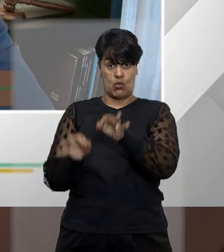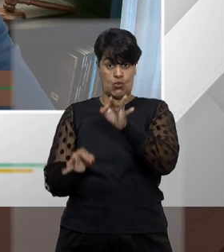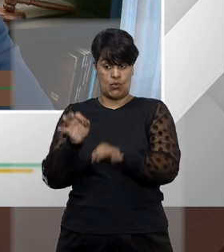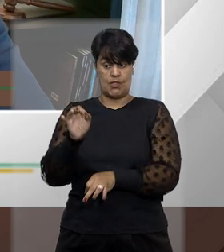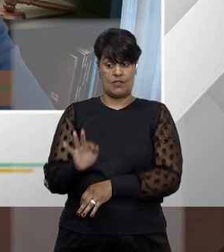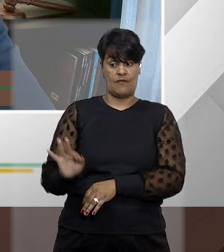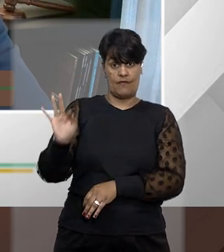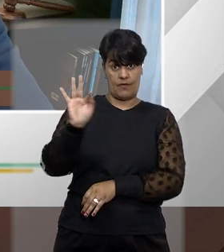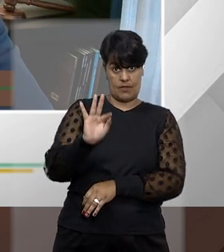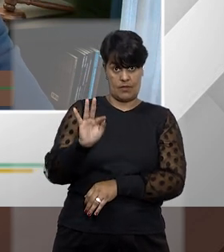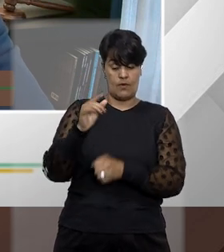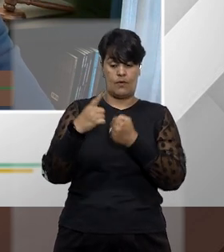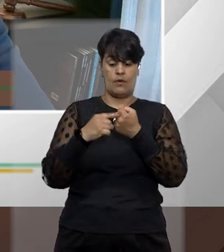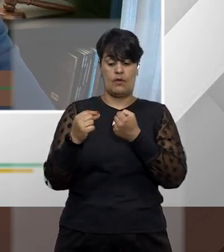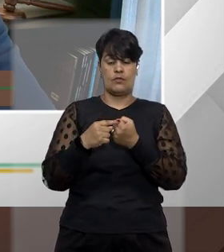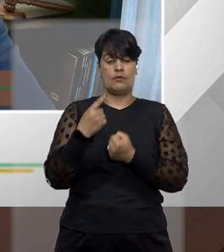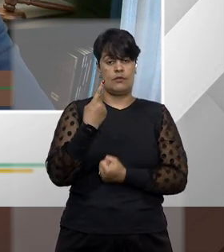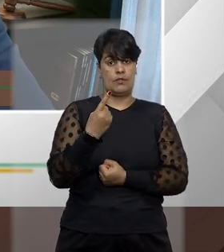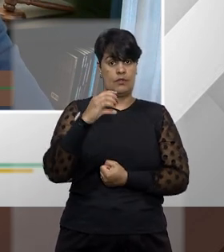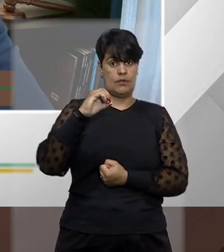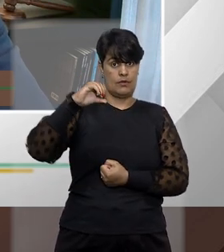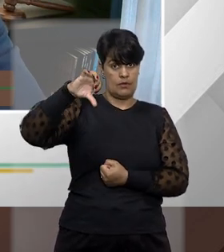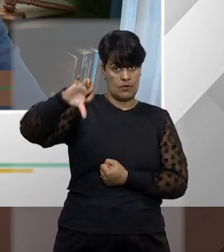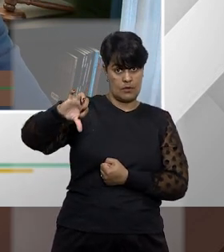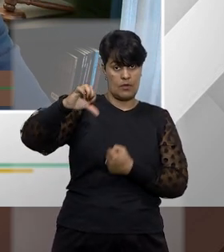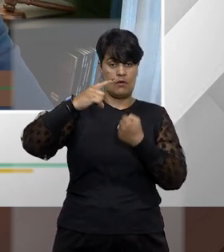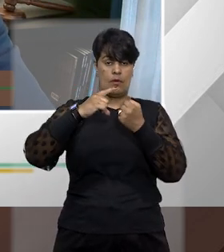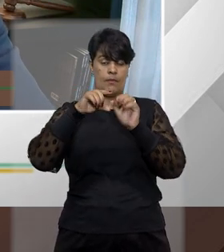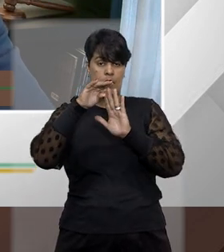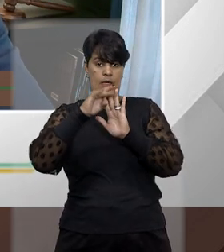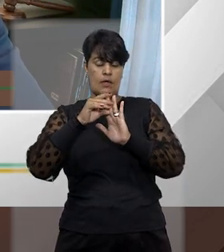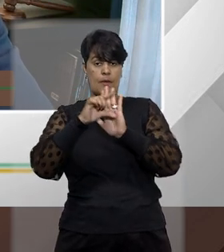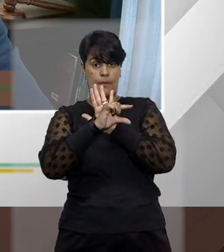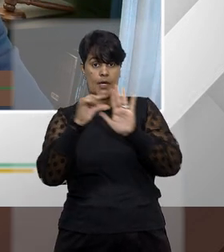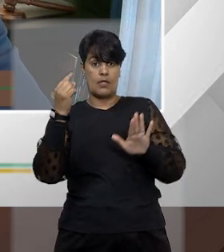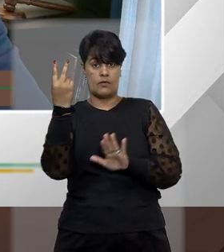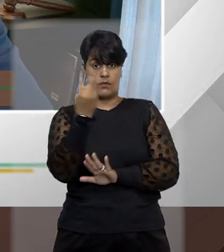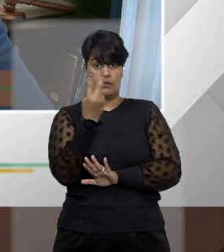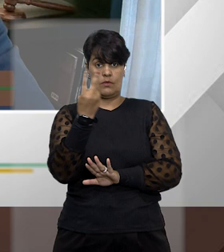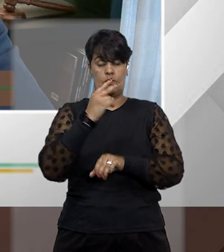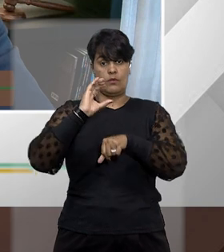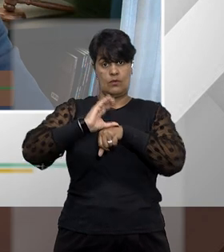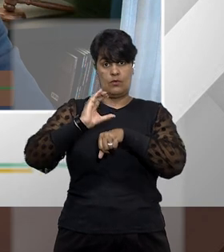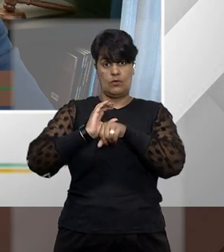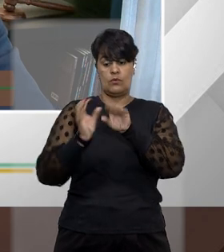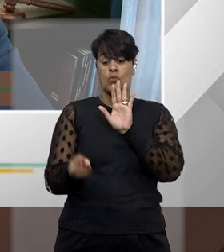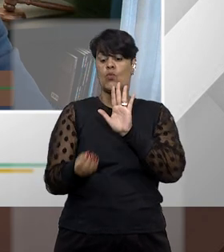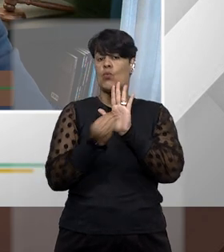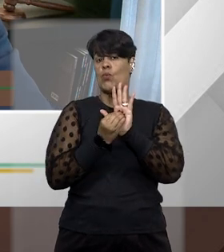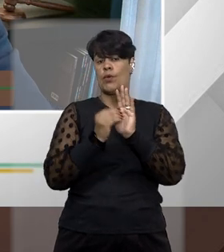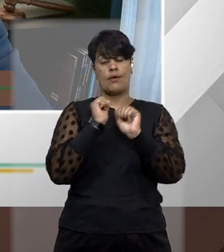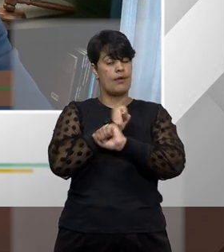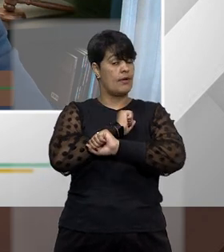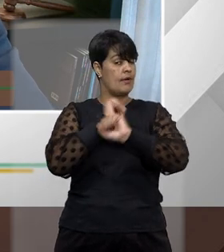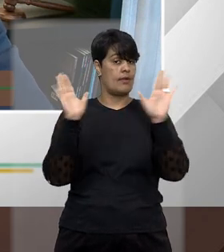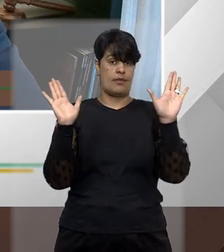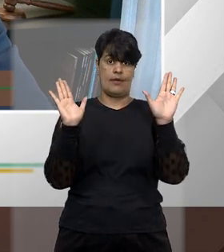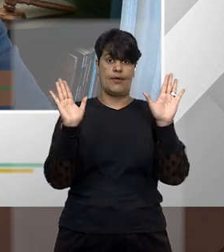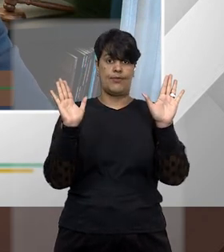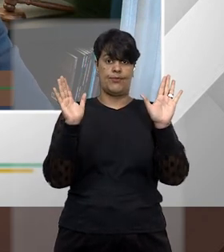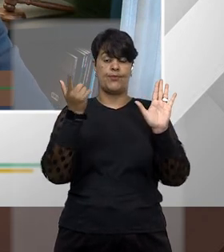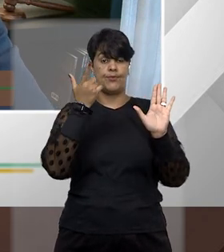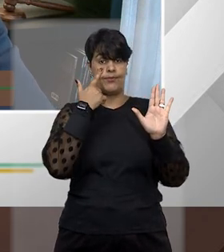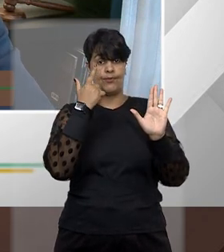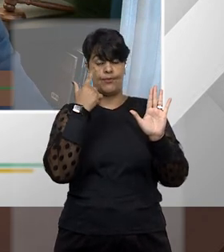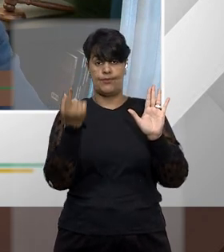Federal o artigo 109 parágrafo 2 da Constituição Federal ela tem uma regla clara que define a competência territorial